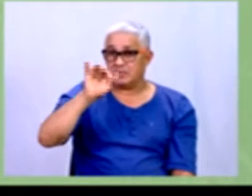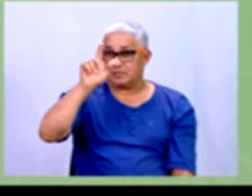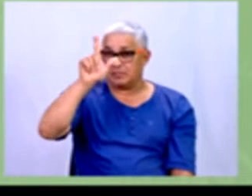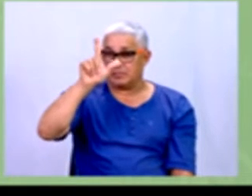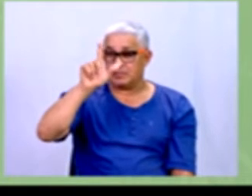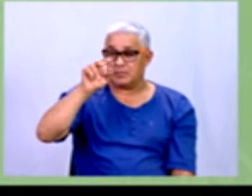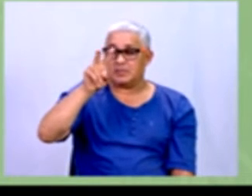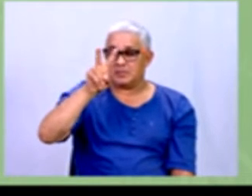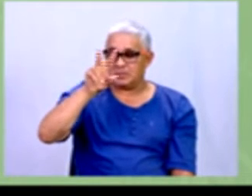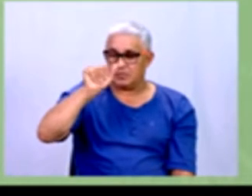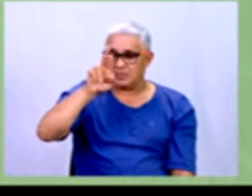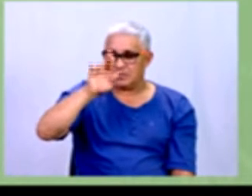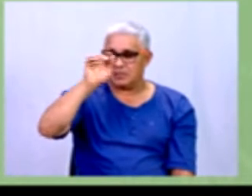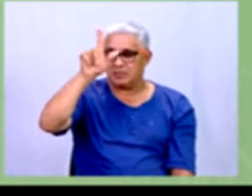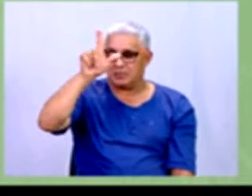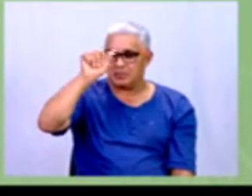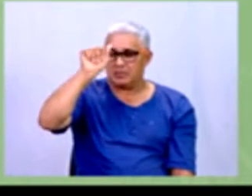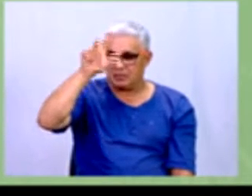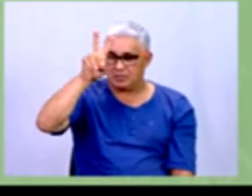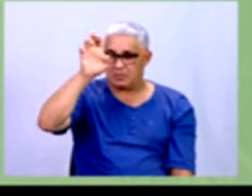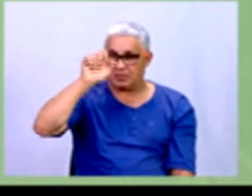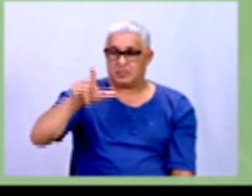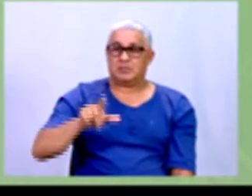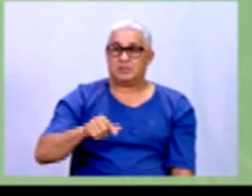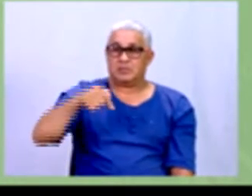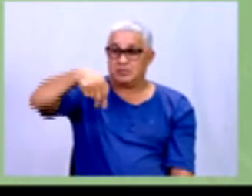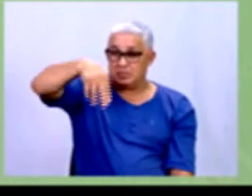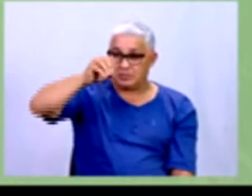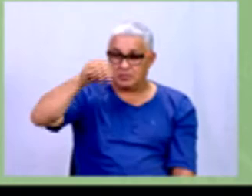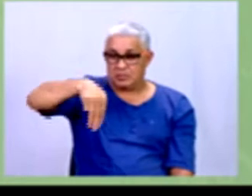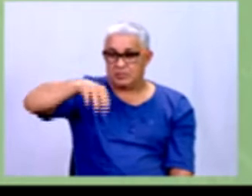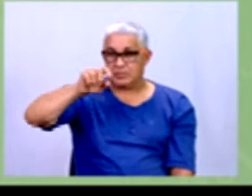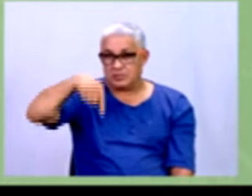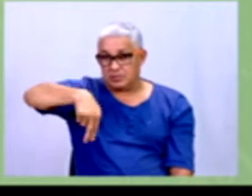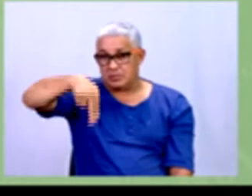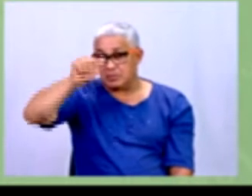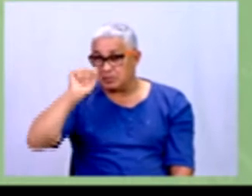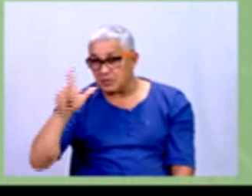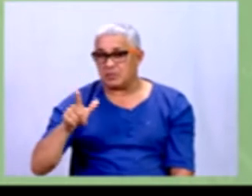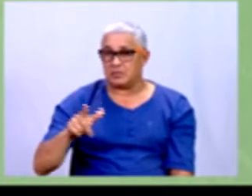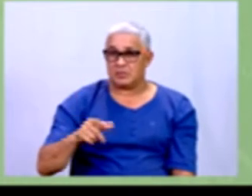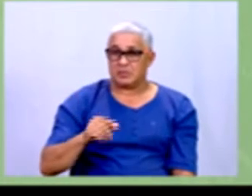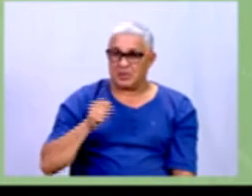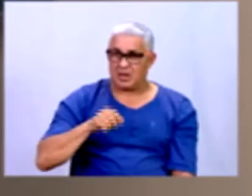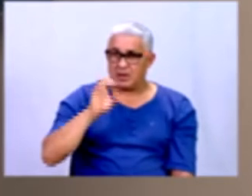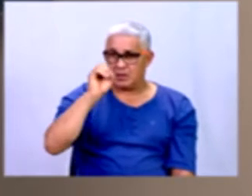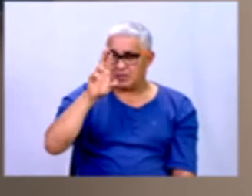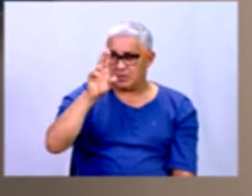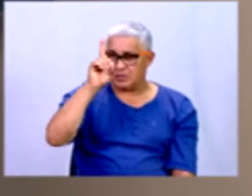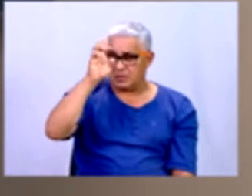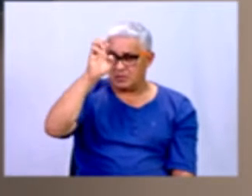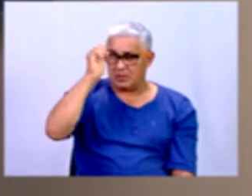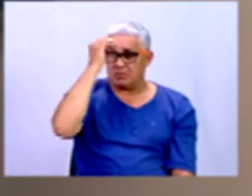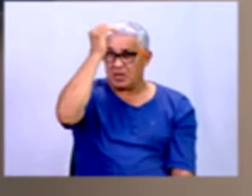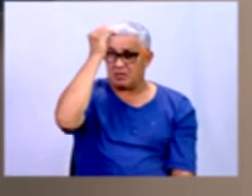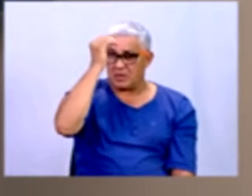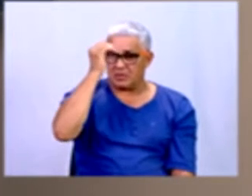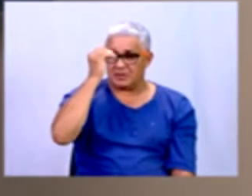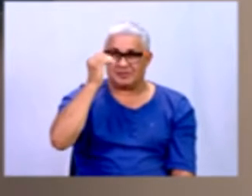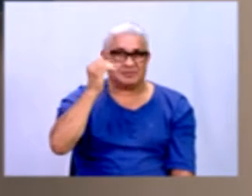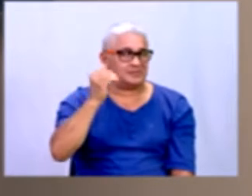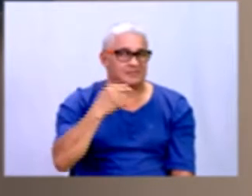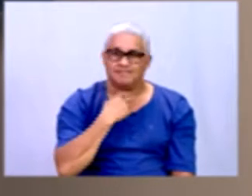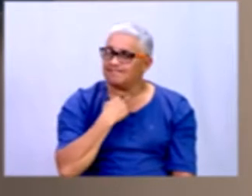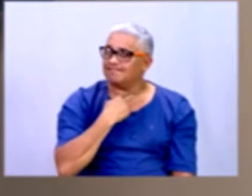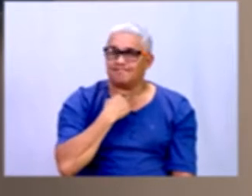qualitativas nominal. Como é que eu vou estabelecer uma ordem aqui? Eu não posso. A não ser que depois eu vou quantificar a quantidade de